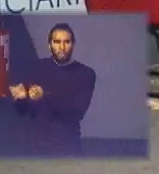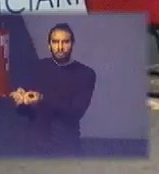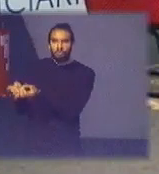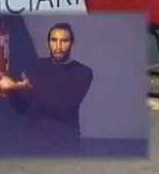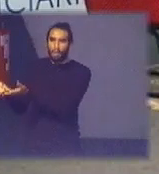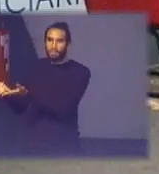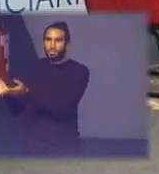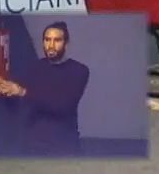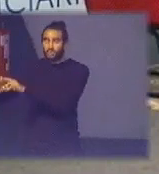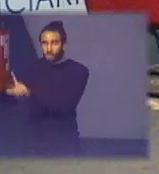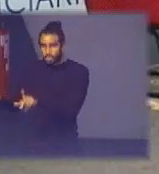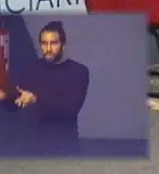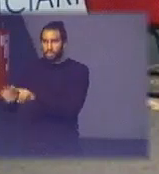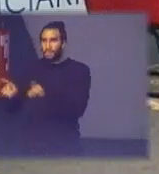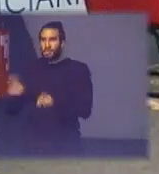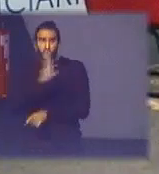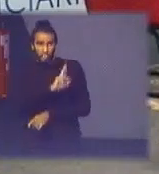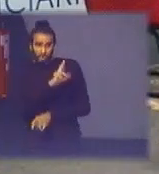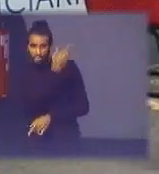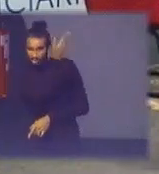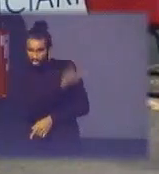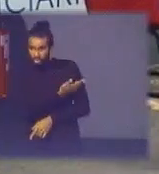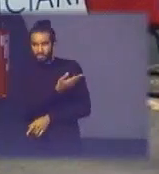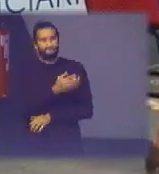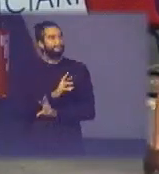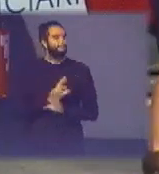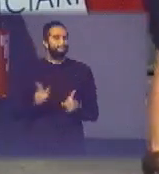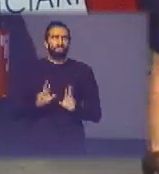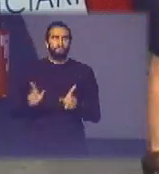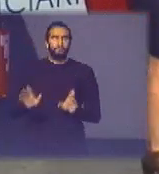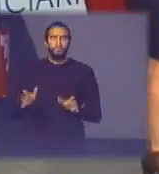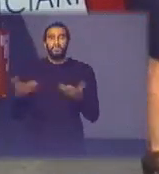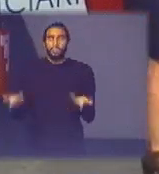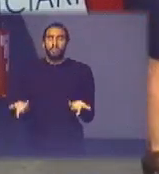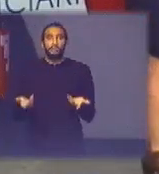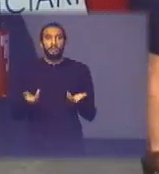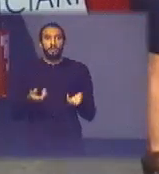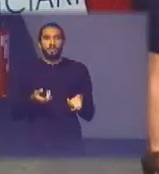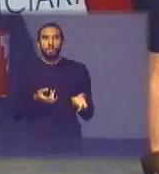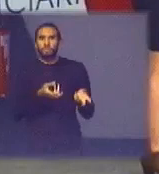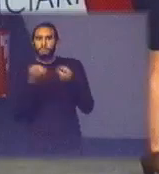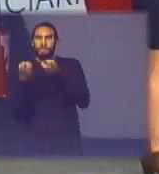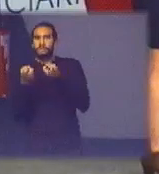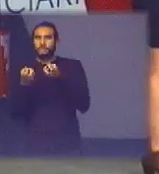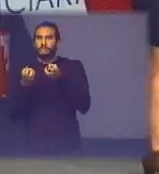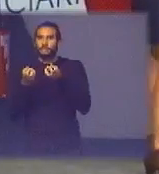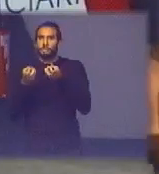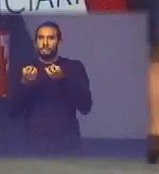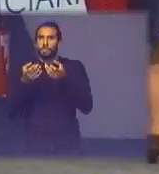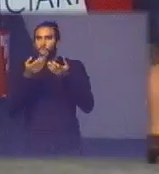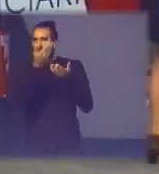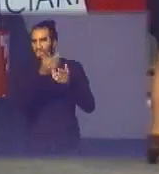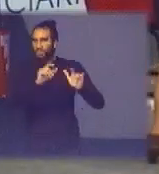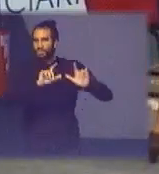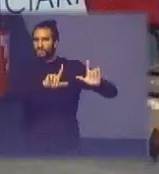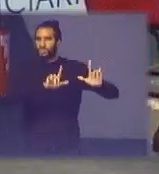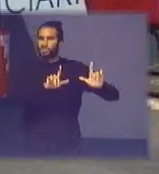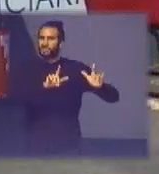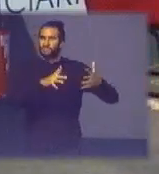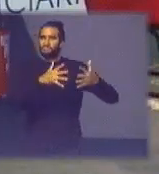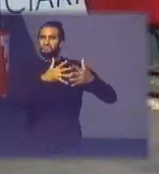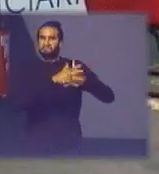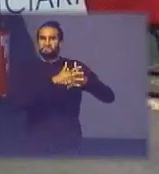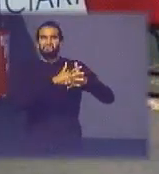forma e não por meio desse decreto então já nesse primeiro momento eu queria chamar a atenção para a complexidade então essa figura mostra a gente